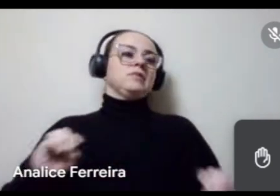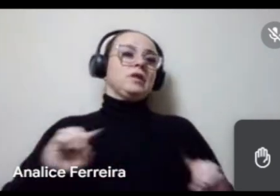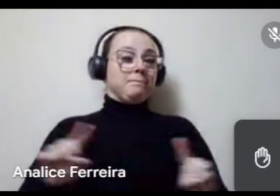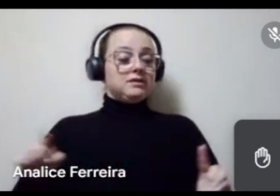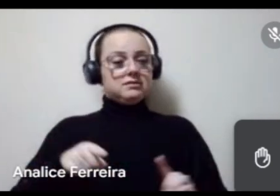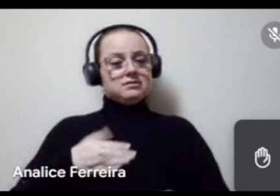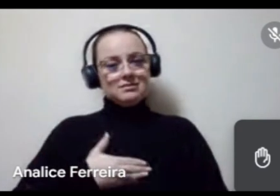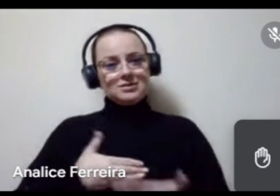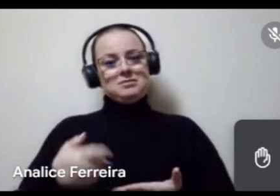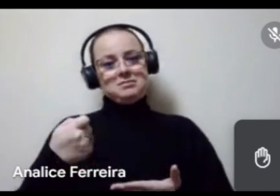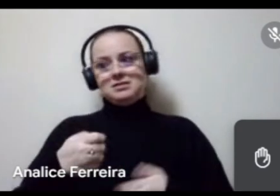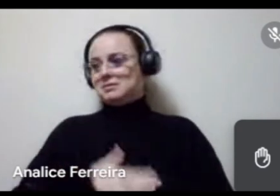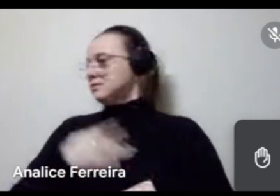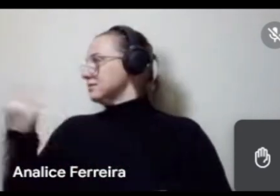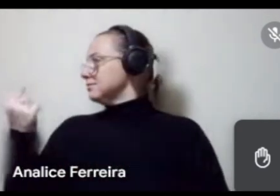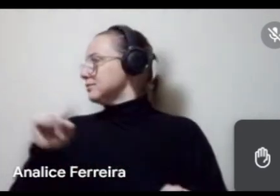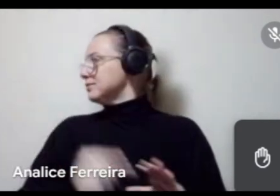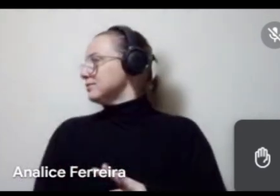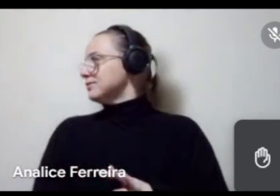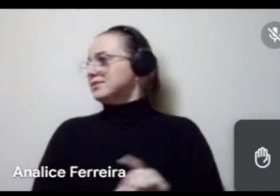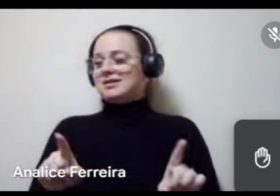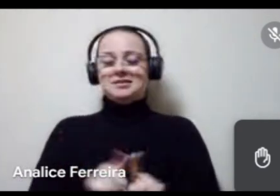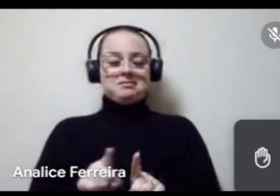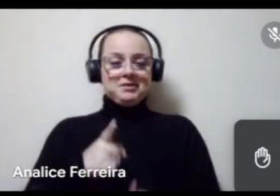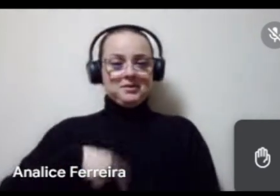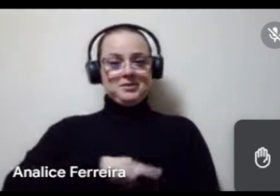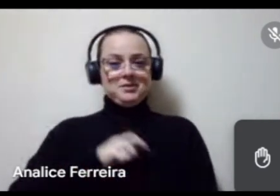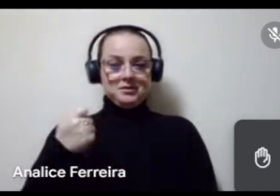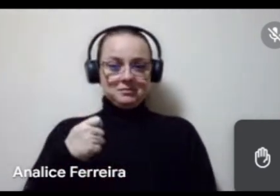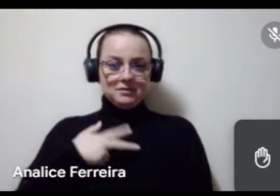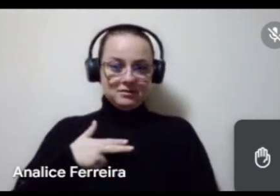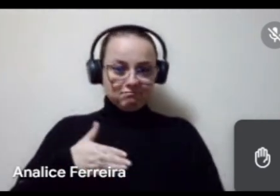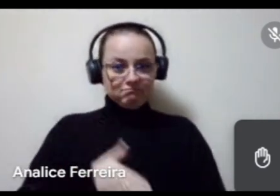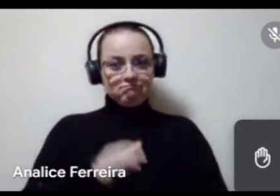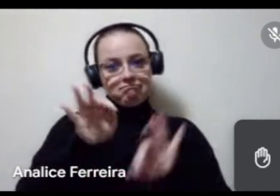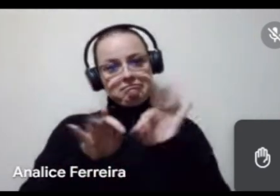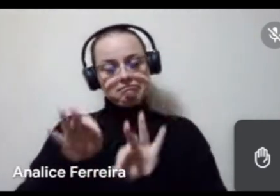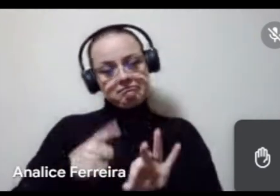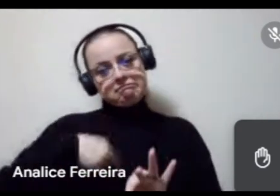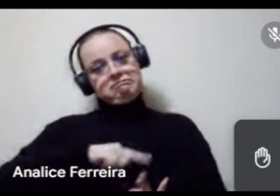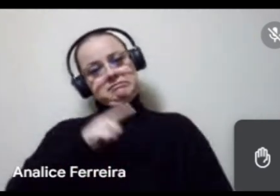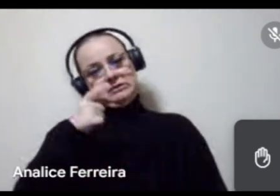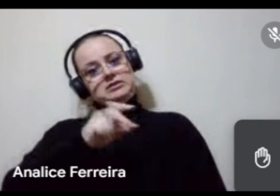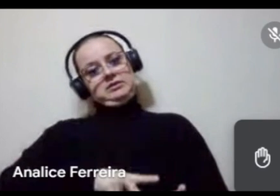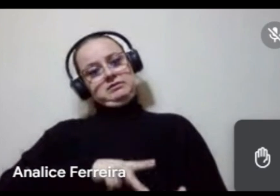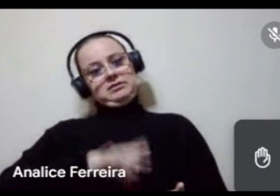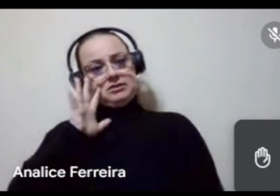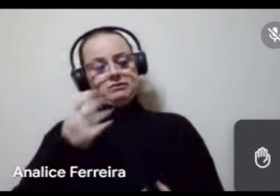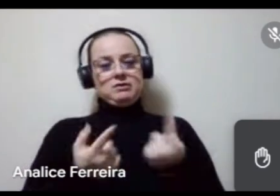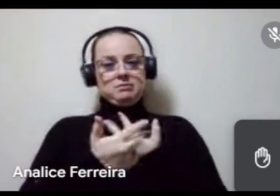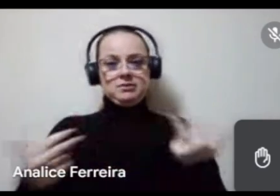introdução precisa ser mais aprofundada e a gente precisa ter acesso ao plano de ação para a gente conseguir realmente definir alguma coisa.